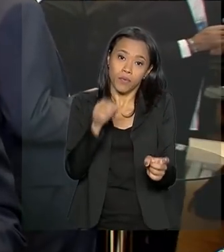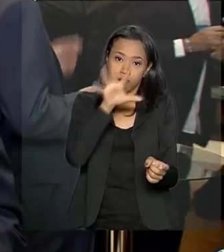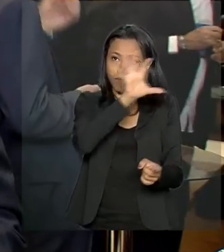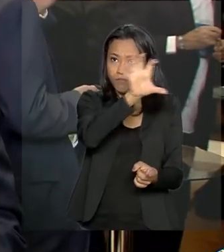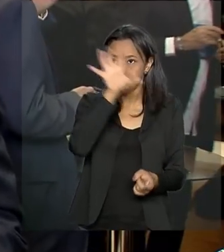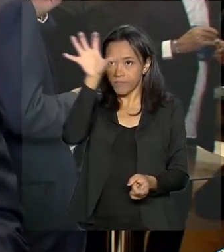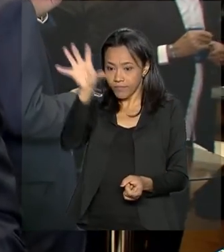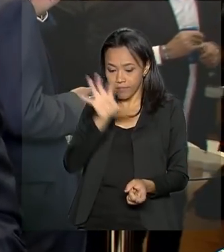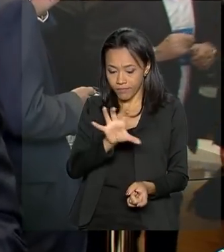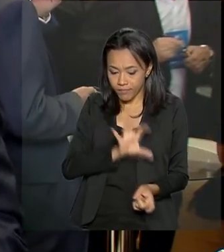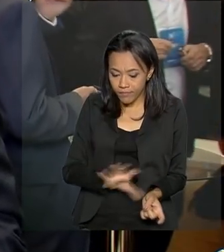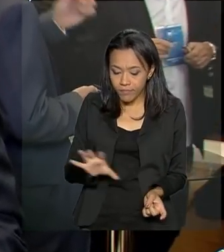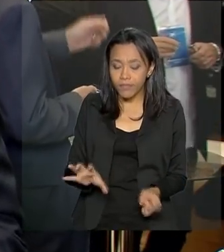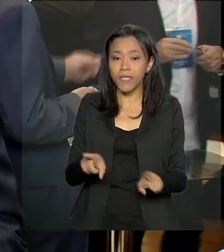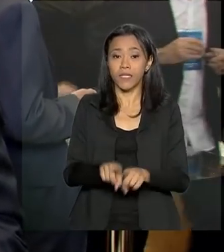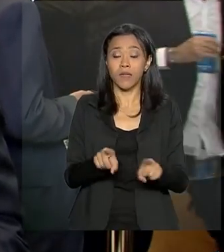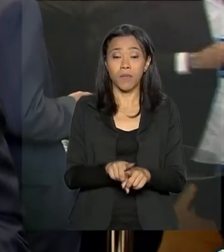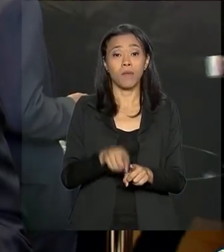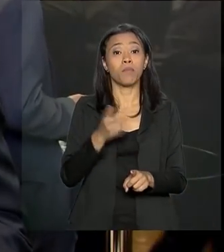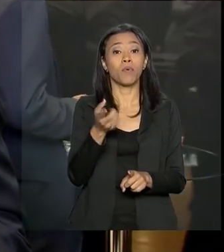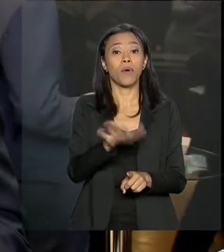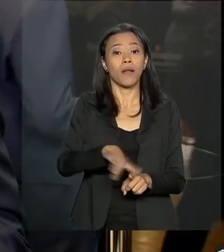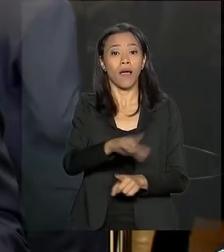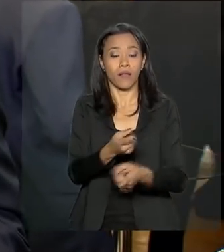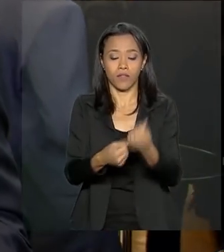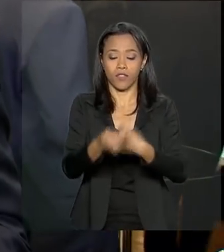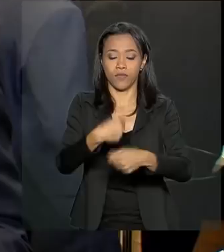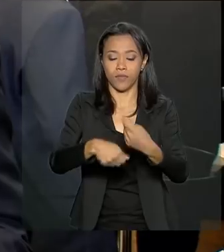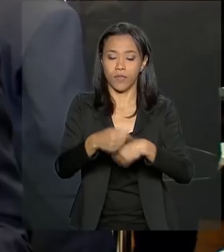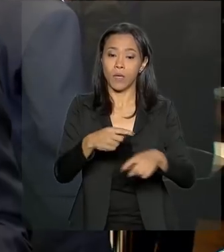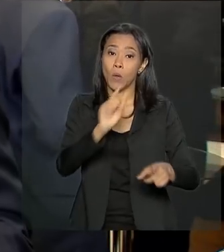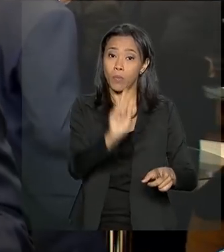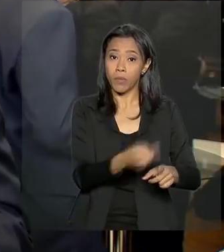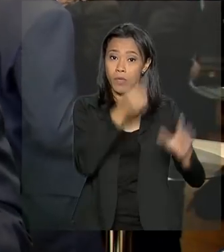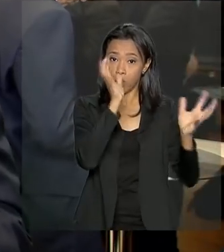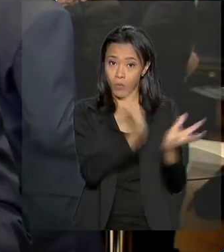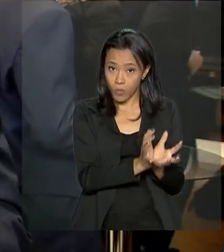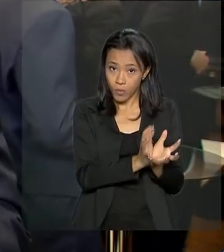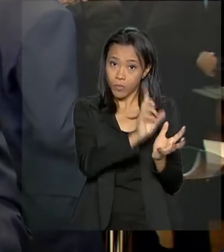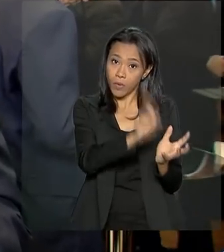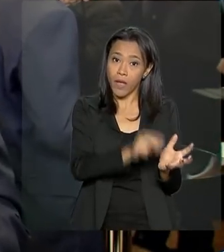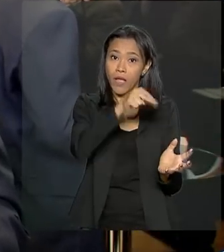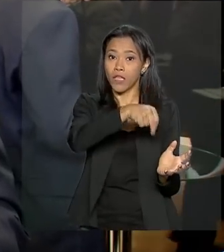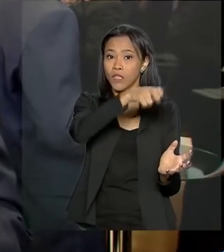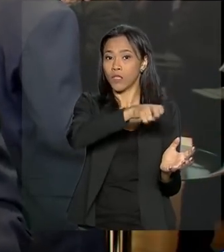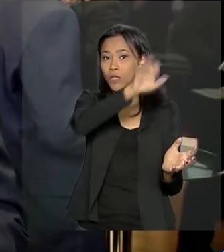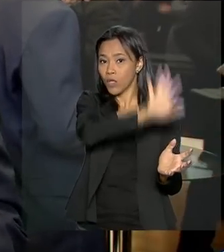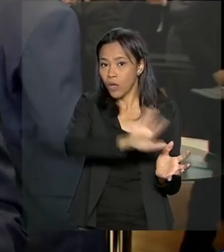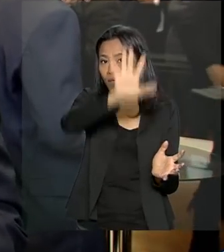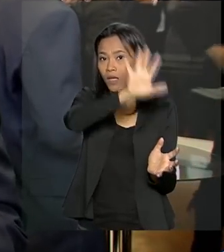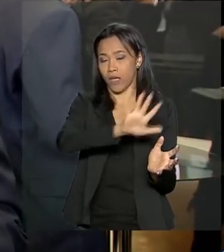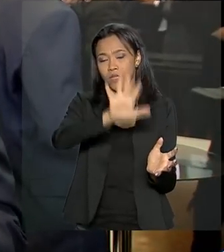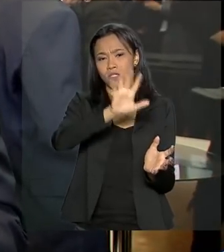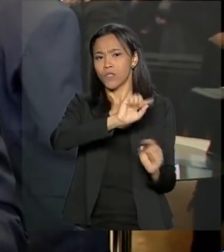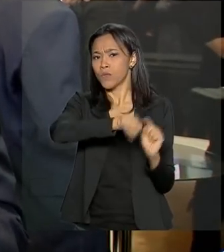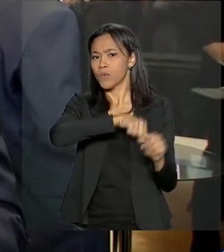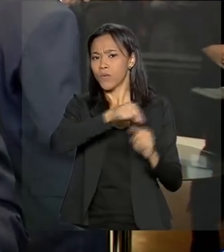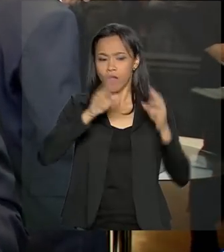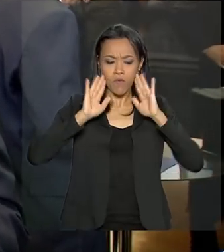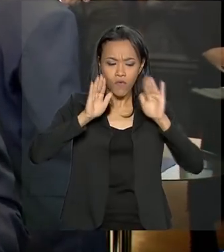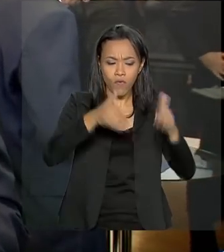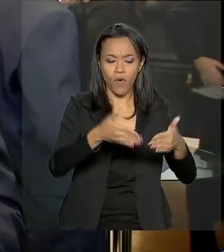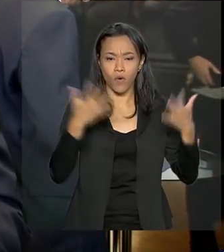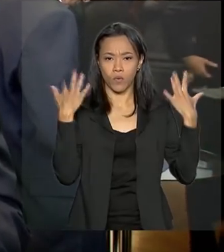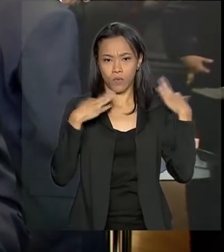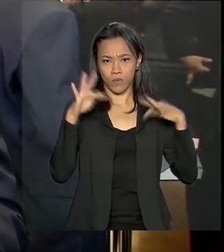econômica. Assim foram divididos esses blocos. O primeiro é o bloco do Nordeste, com foco no turismo.